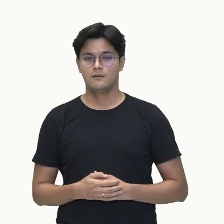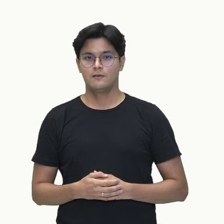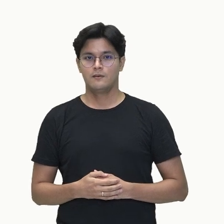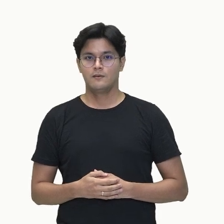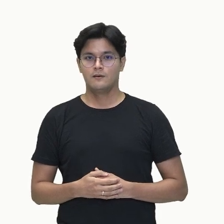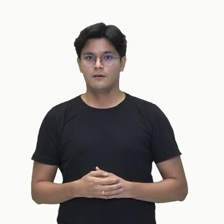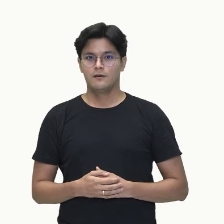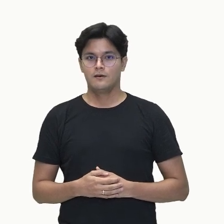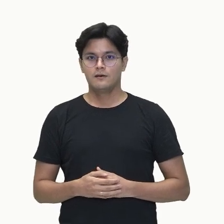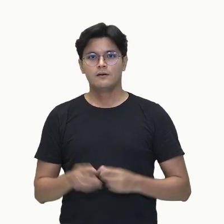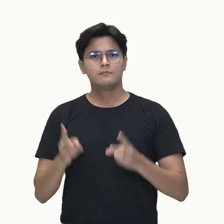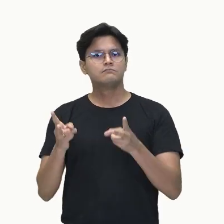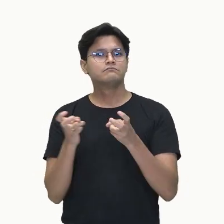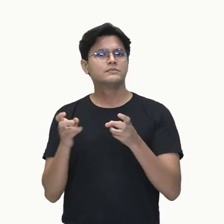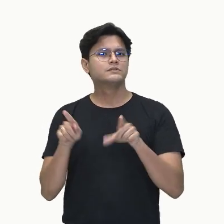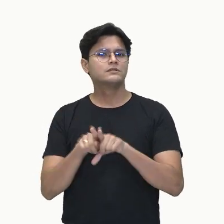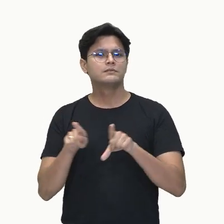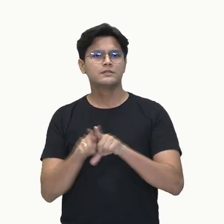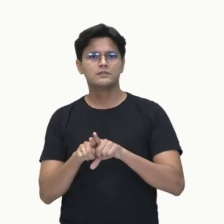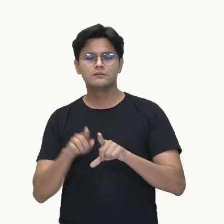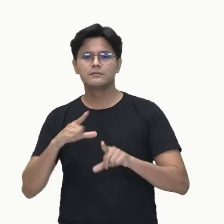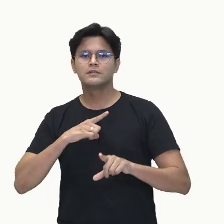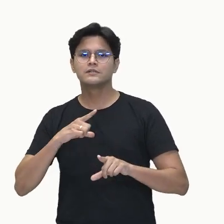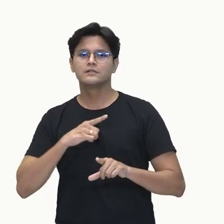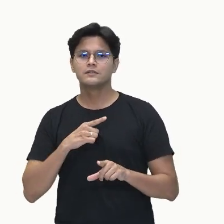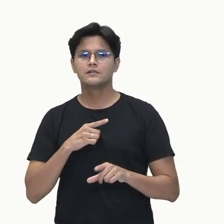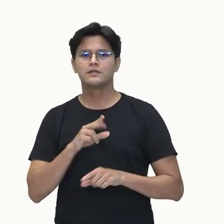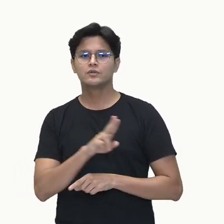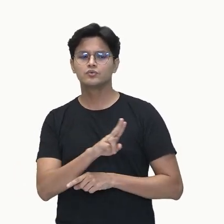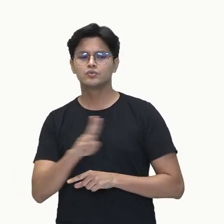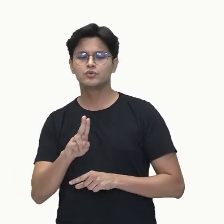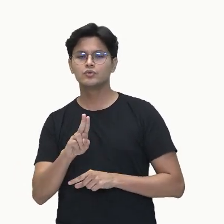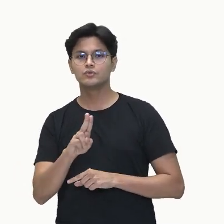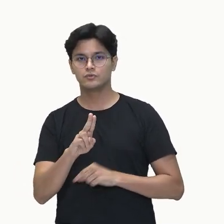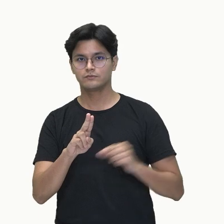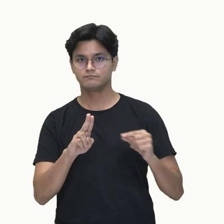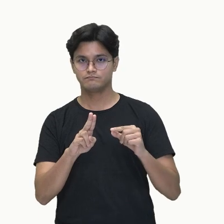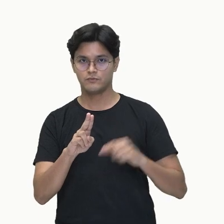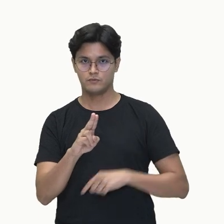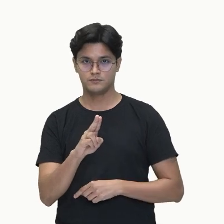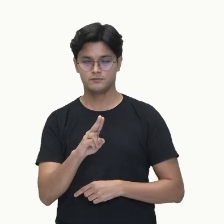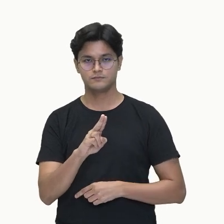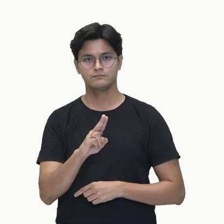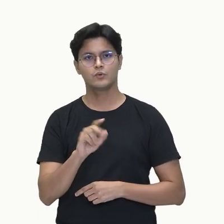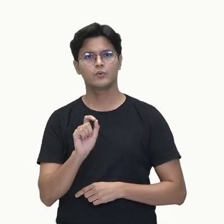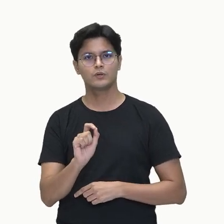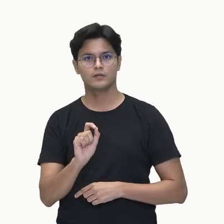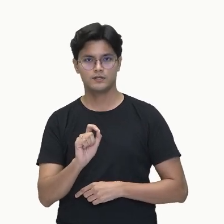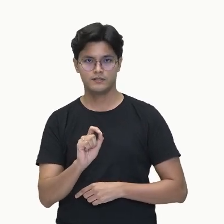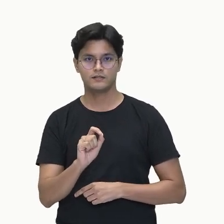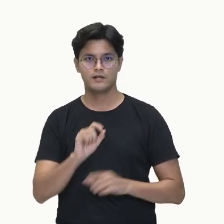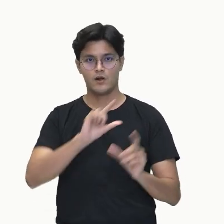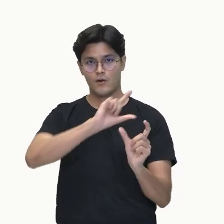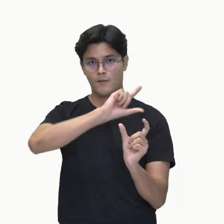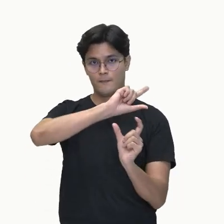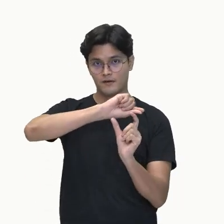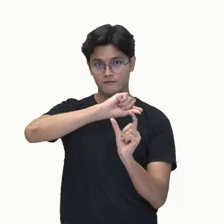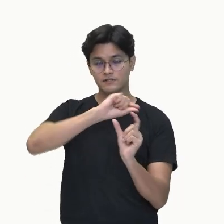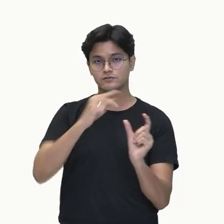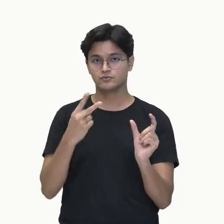surge aqui no nome do composto orgânico, dois prefixos,